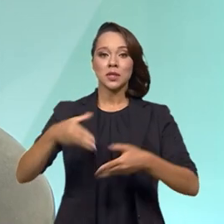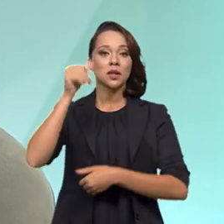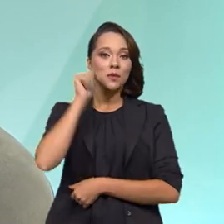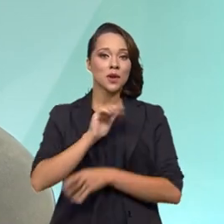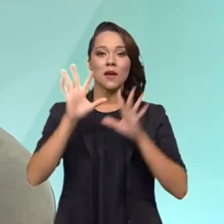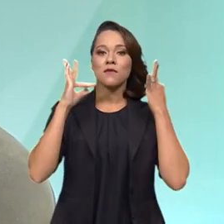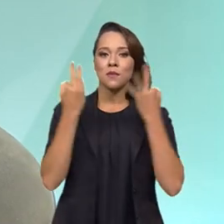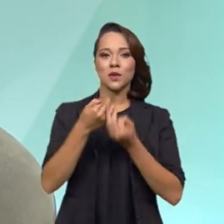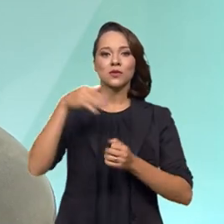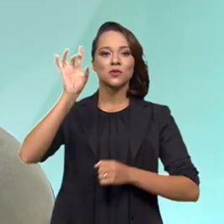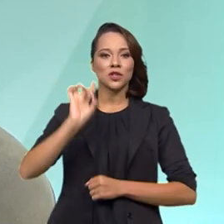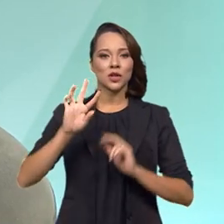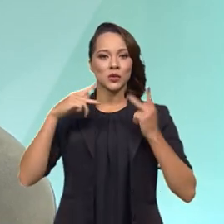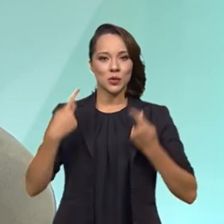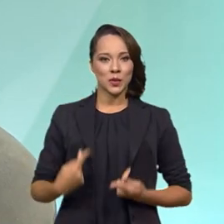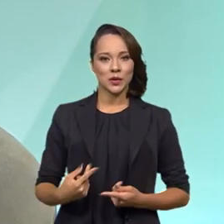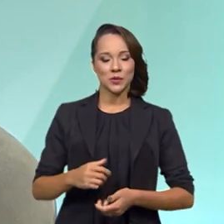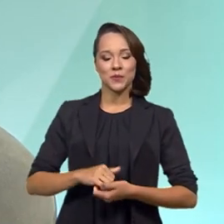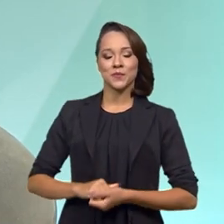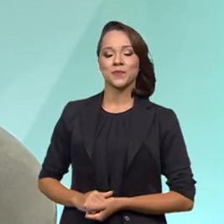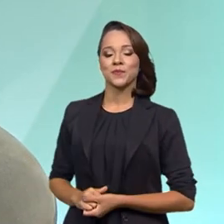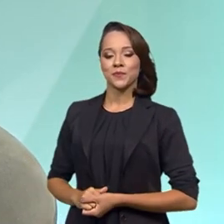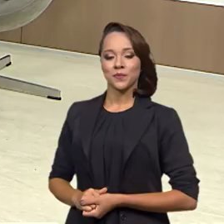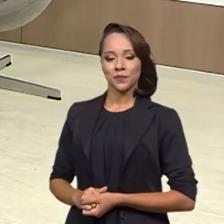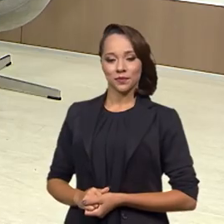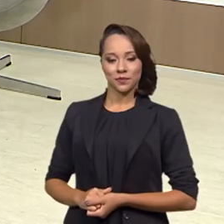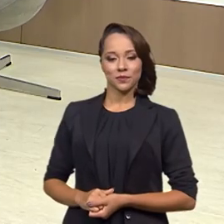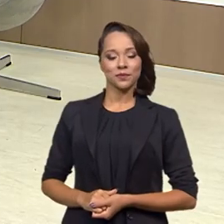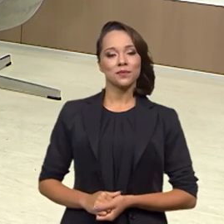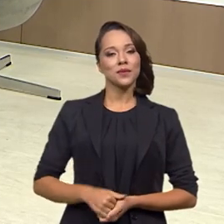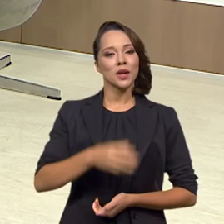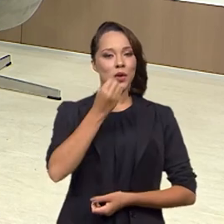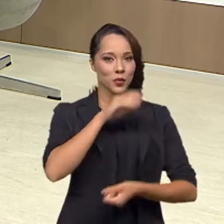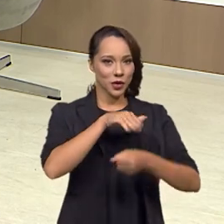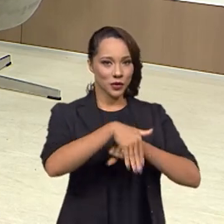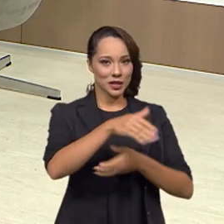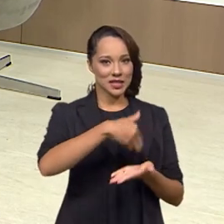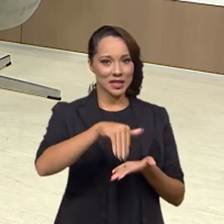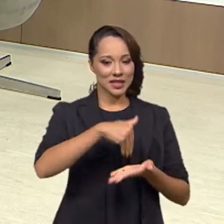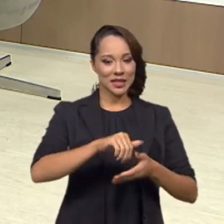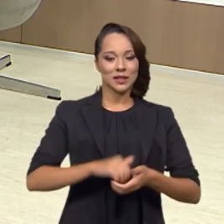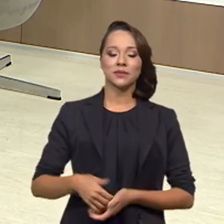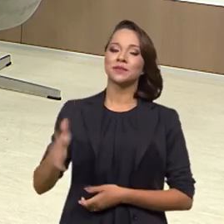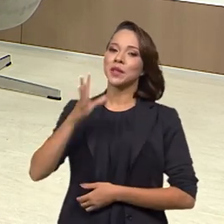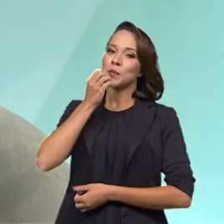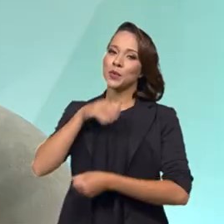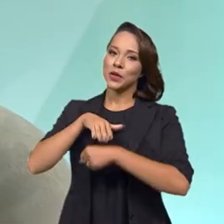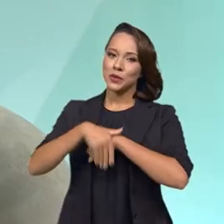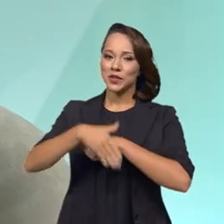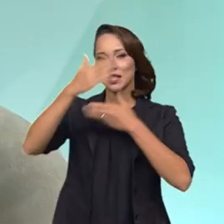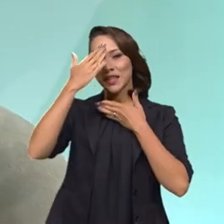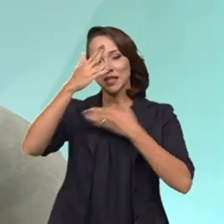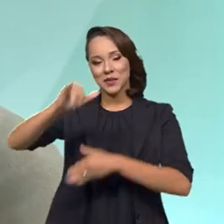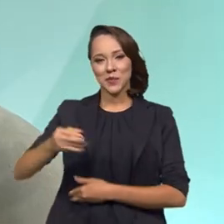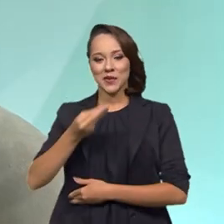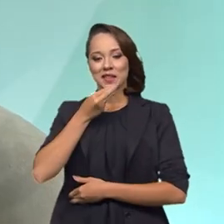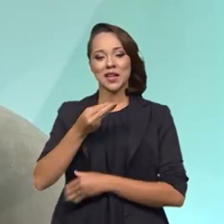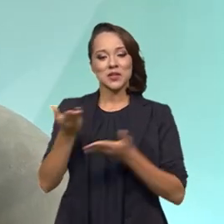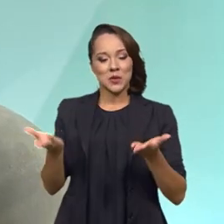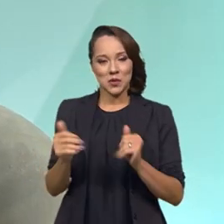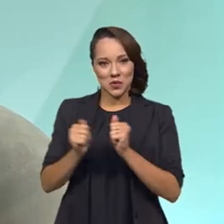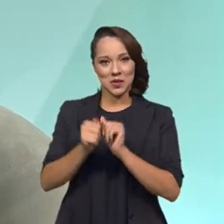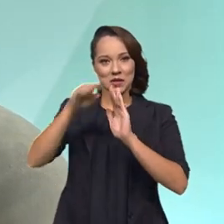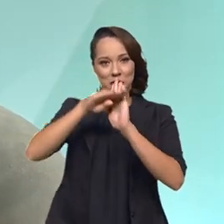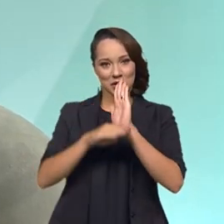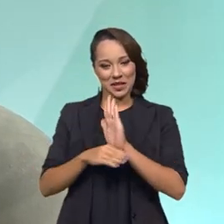Mulher, da Família e dos Direitos Humanos. Boa noite, secretário. Boa noite. Agradecer essa oportunidade de estar aqui nesse